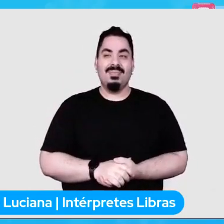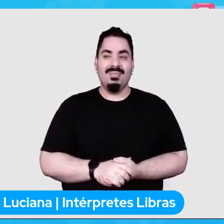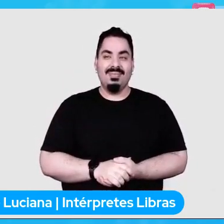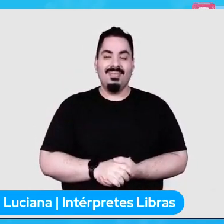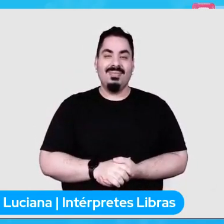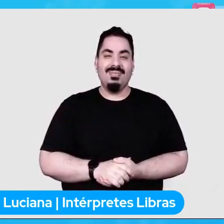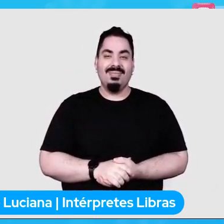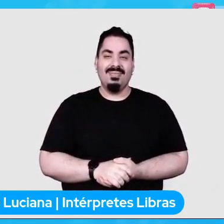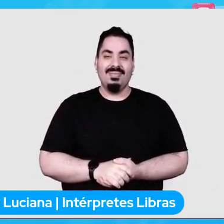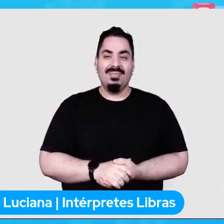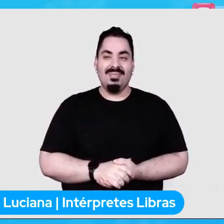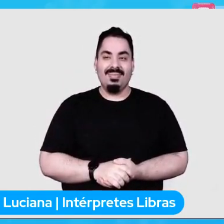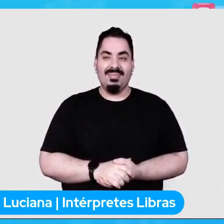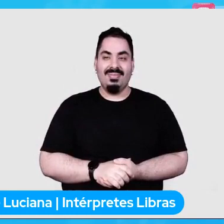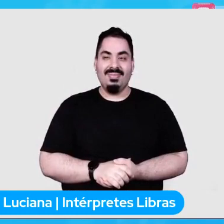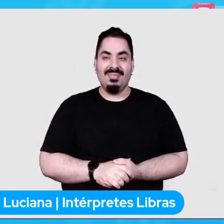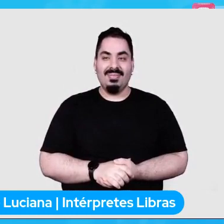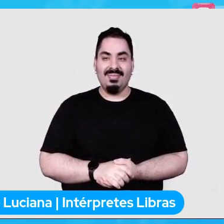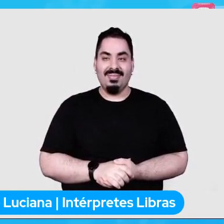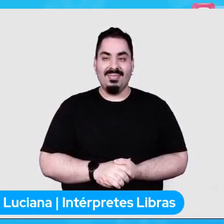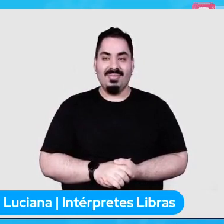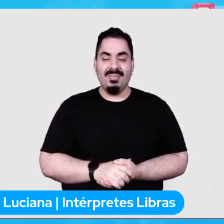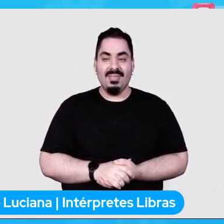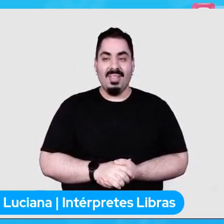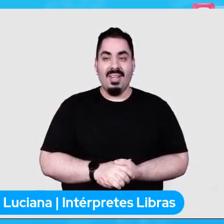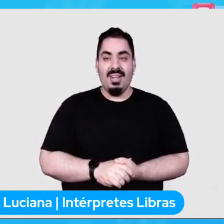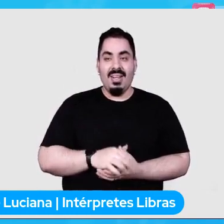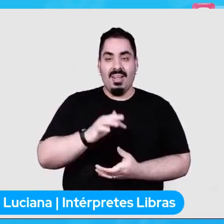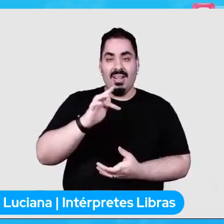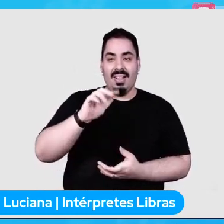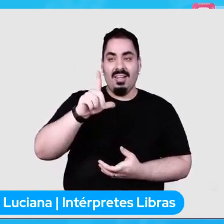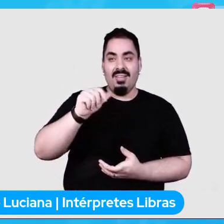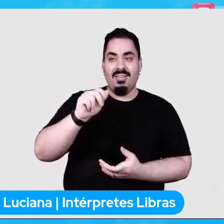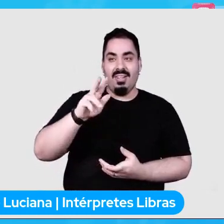a Flavinha também pergunta se o palestrante está solteiro viu